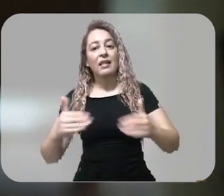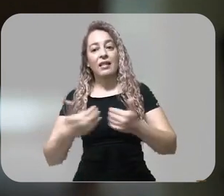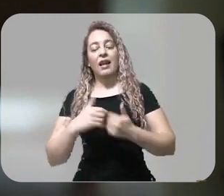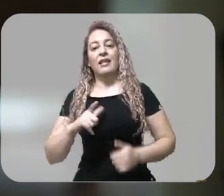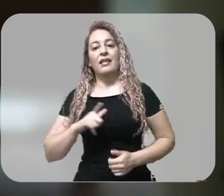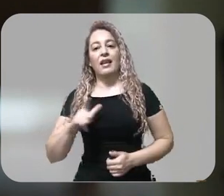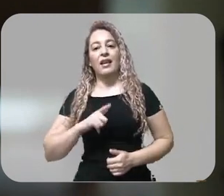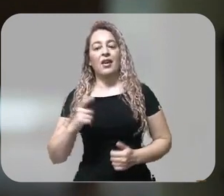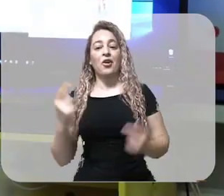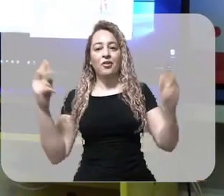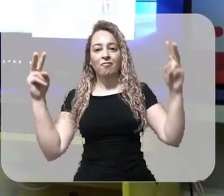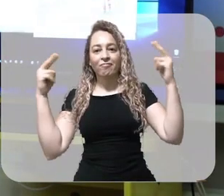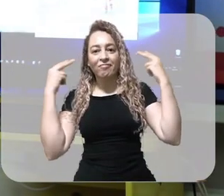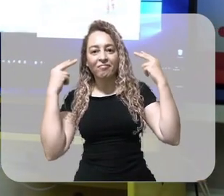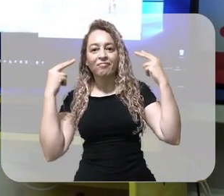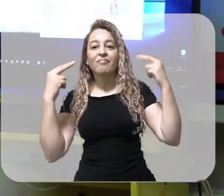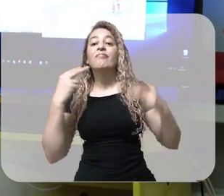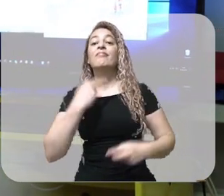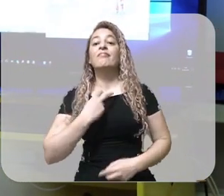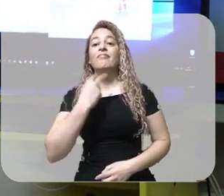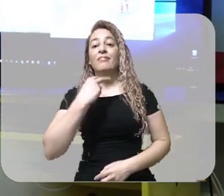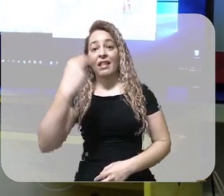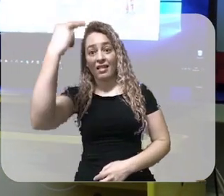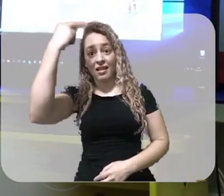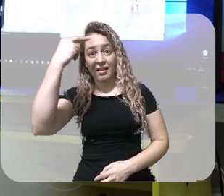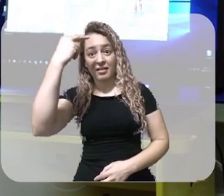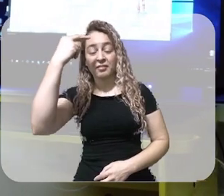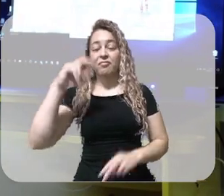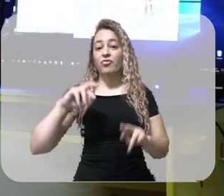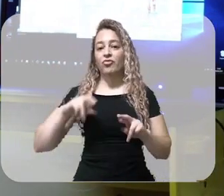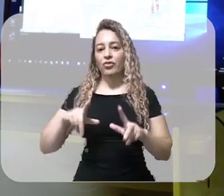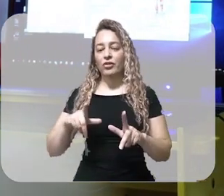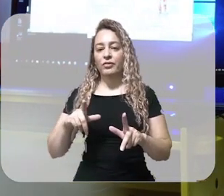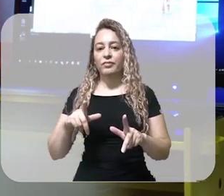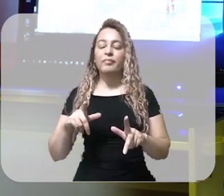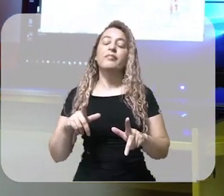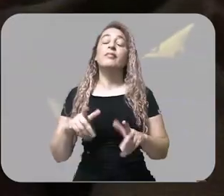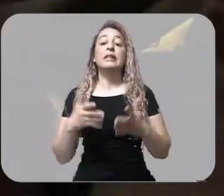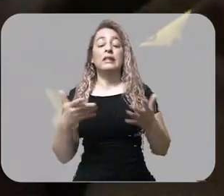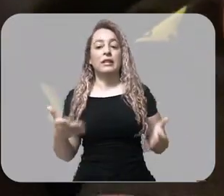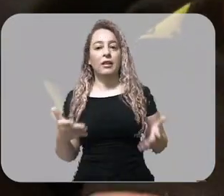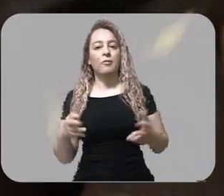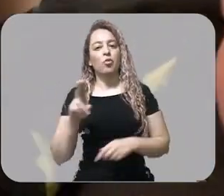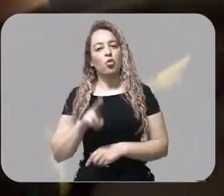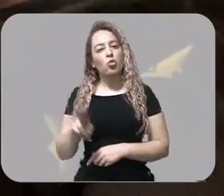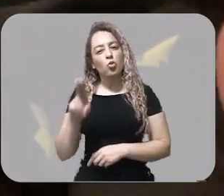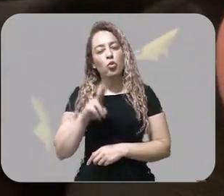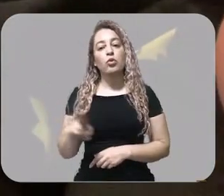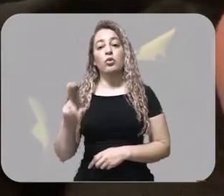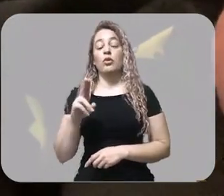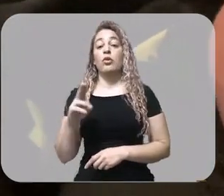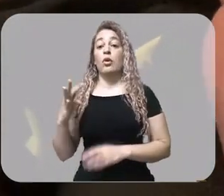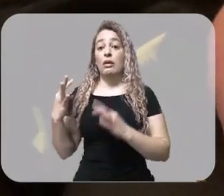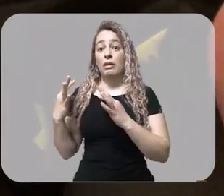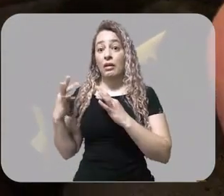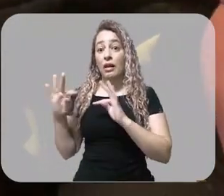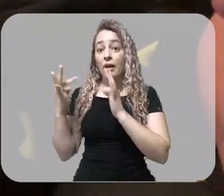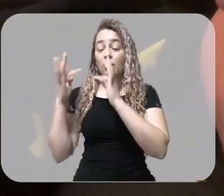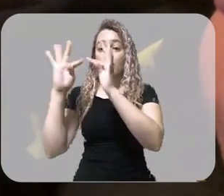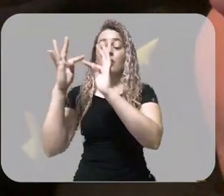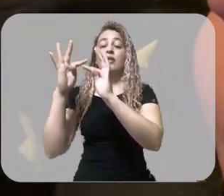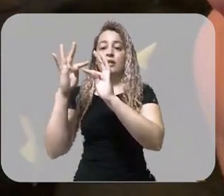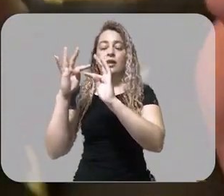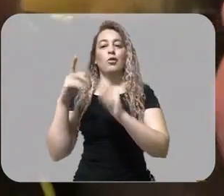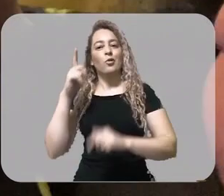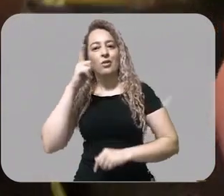orelha, a testa. Com o uso desta tecnologia, junto com a avaliação médica, seria possível fazer um diagnóstico mais